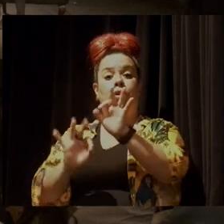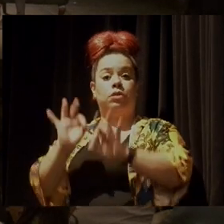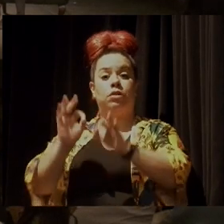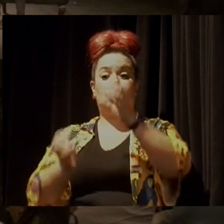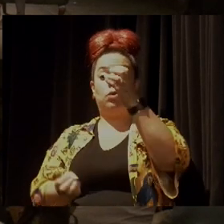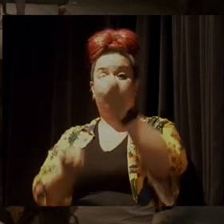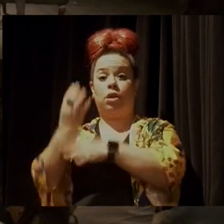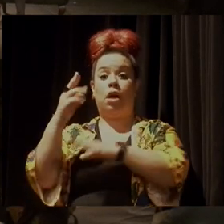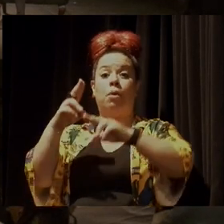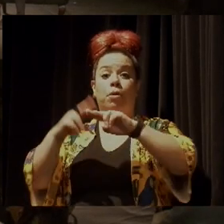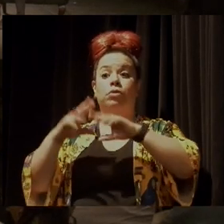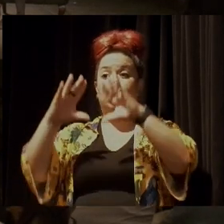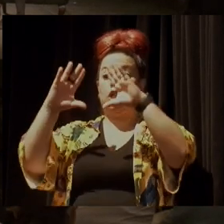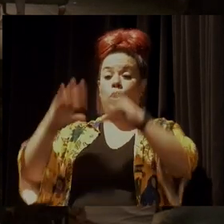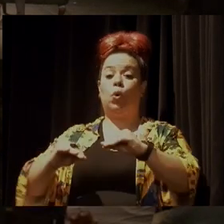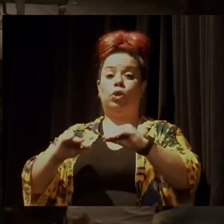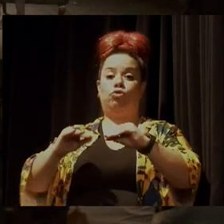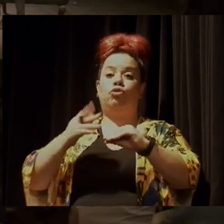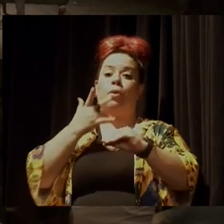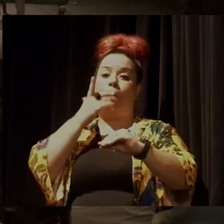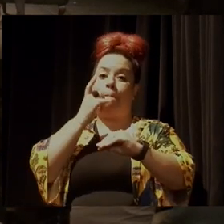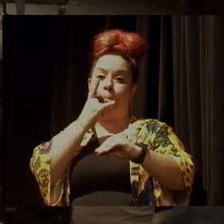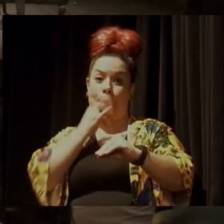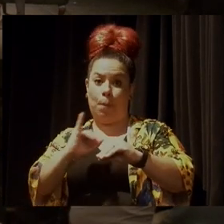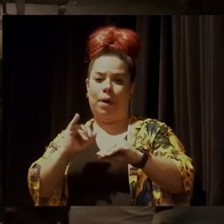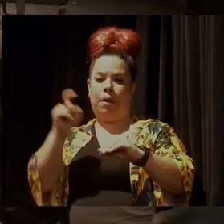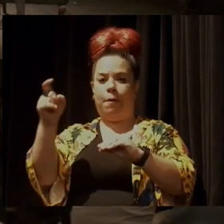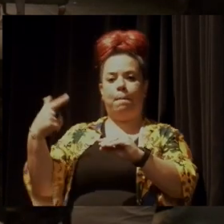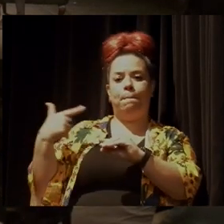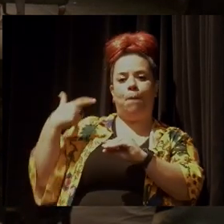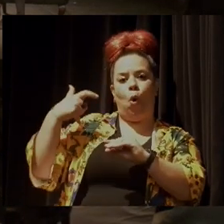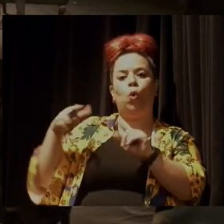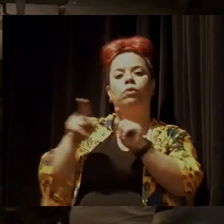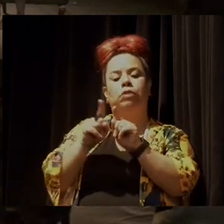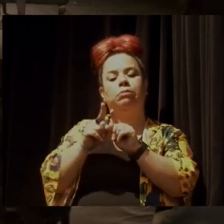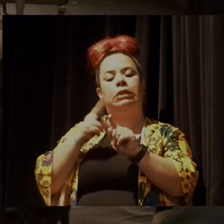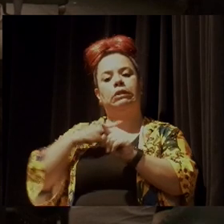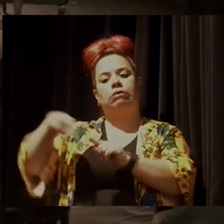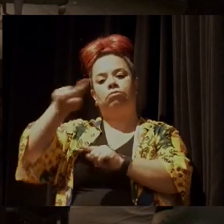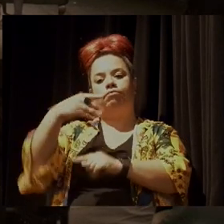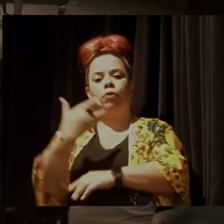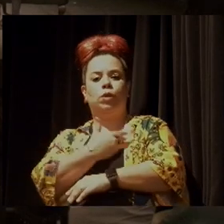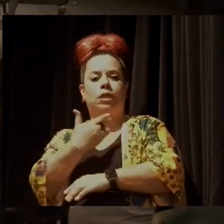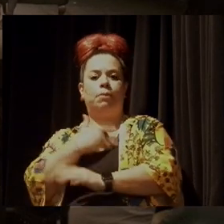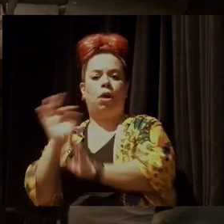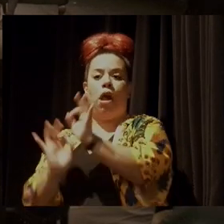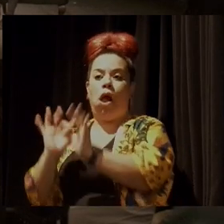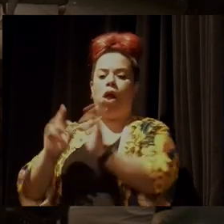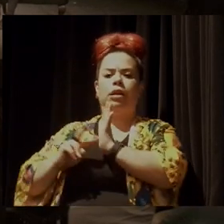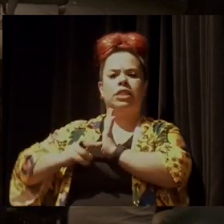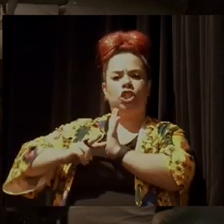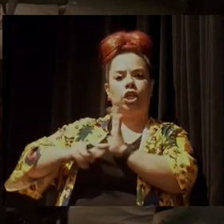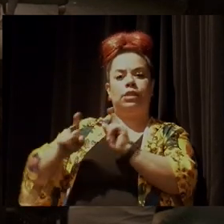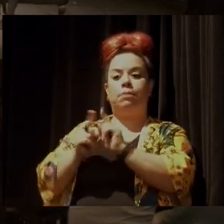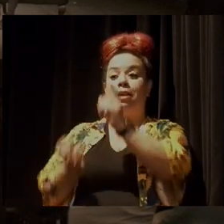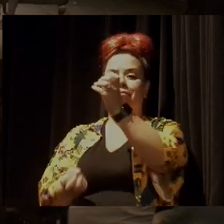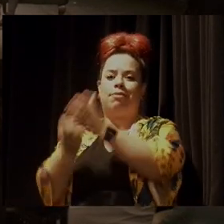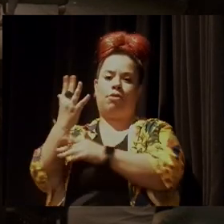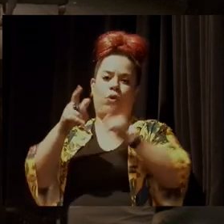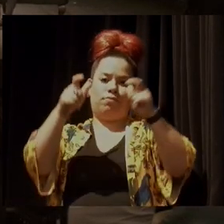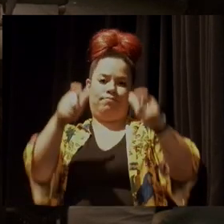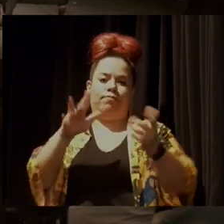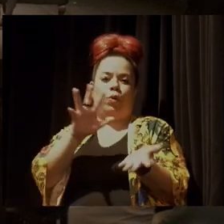na noite do assassinato do meu pai, através de seus companheiros militantes, sindicalistas, na época, que